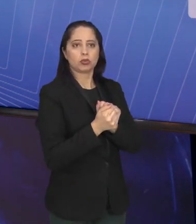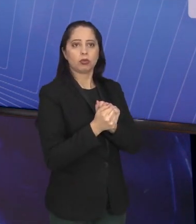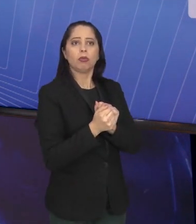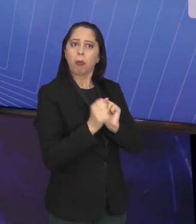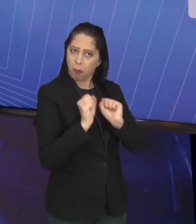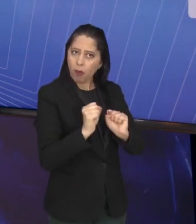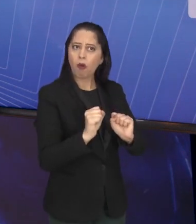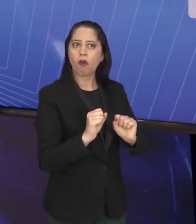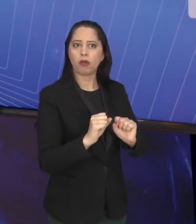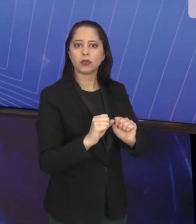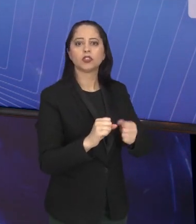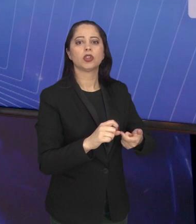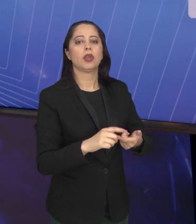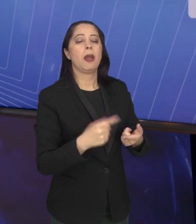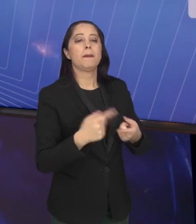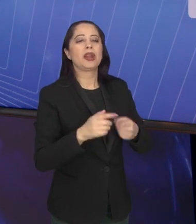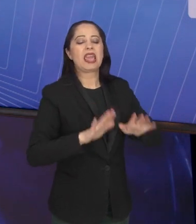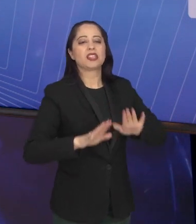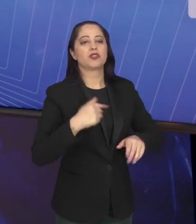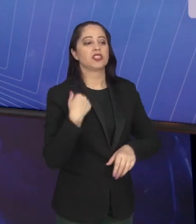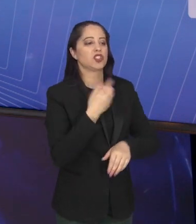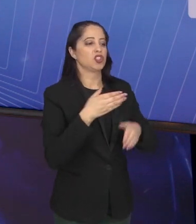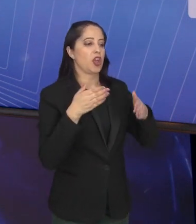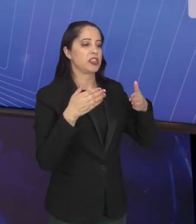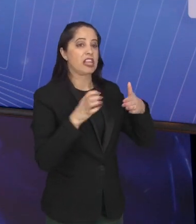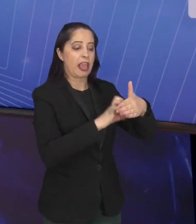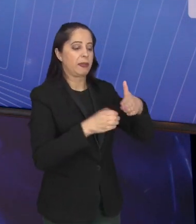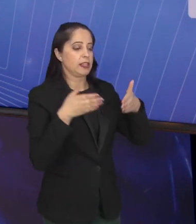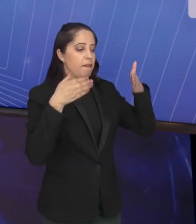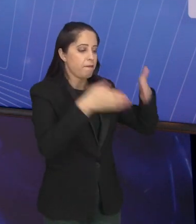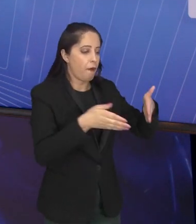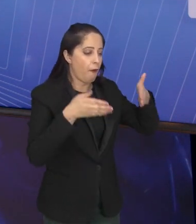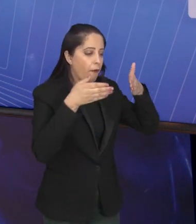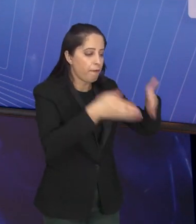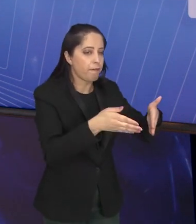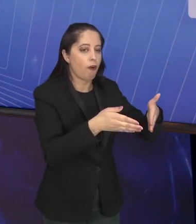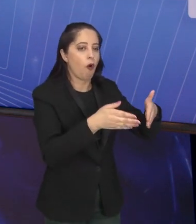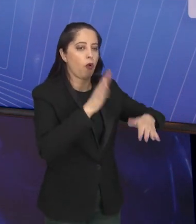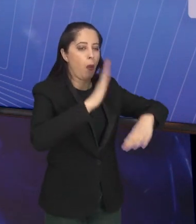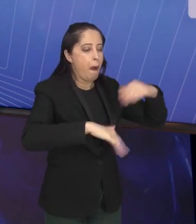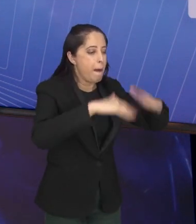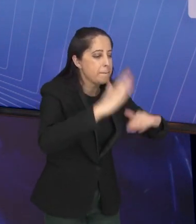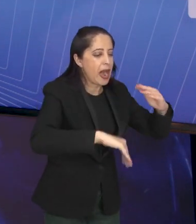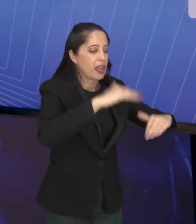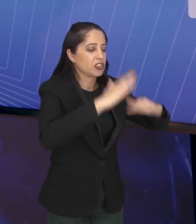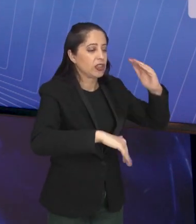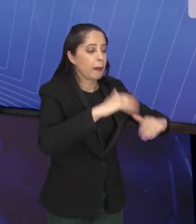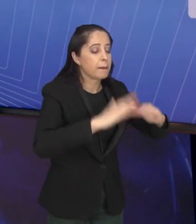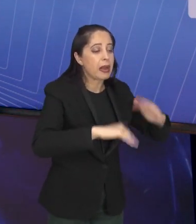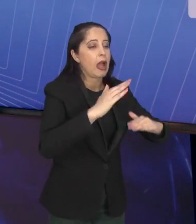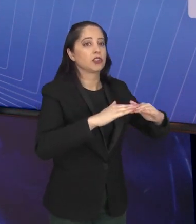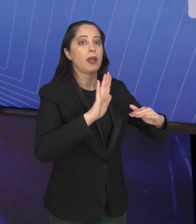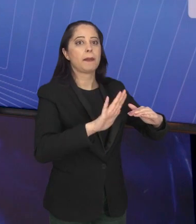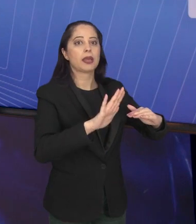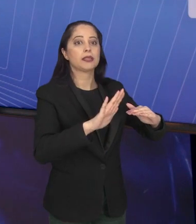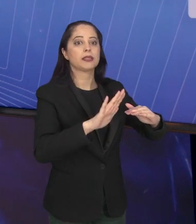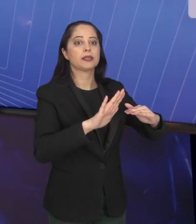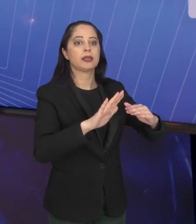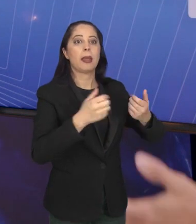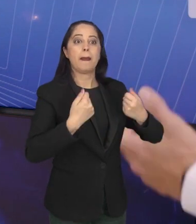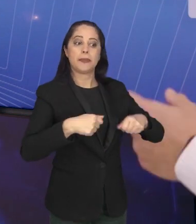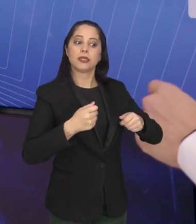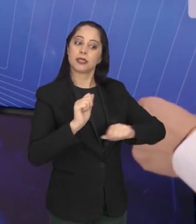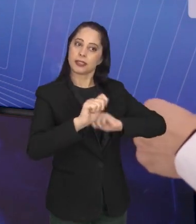A gente, no começo, foca muito na parte operacional da empresa e esquece de olhar a gestão.